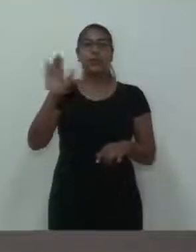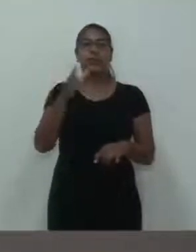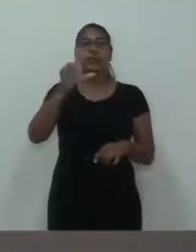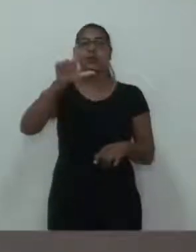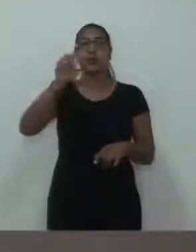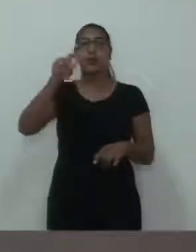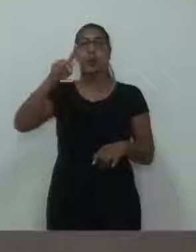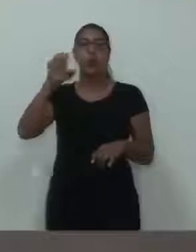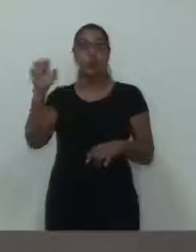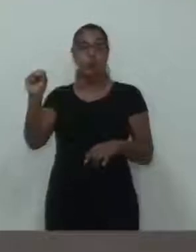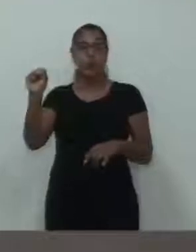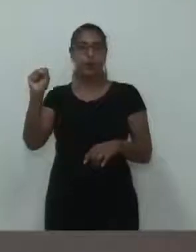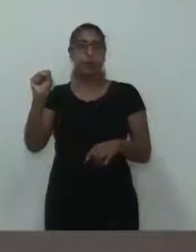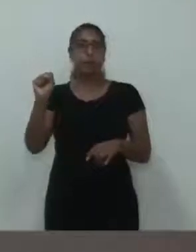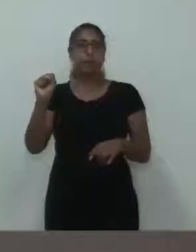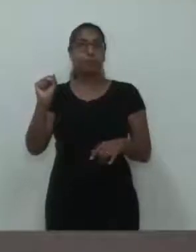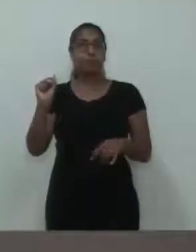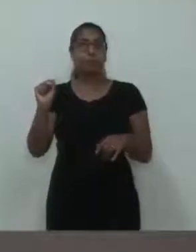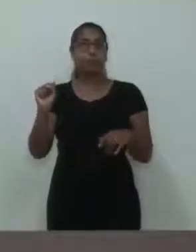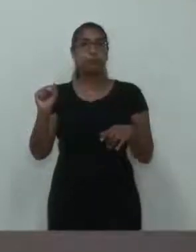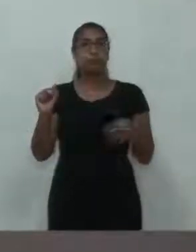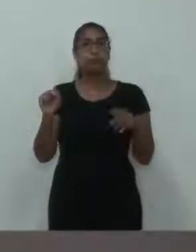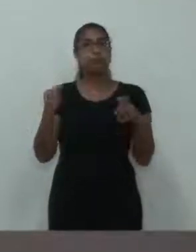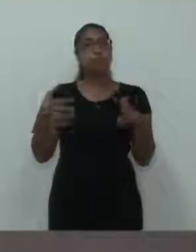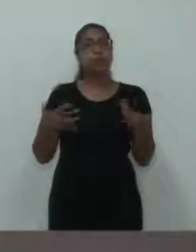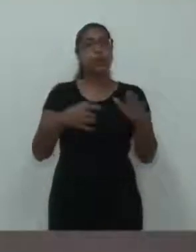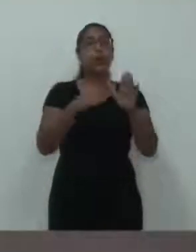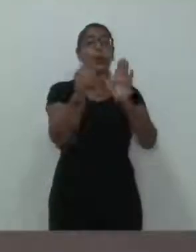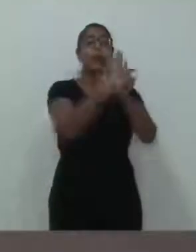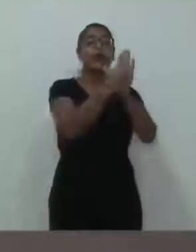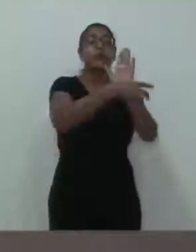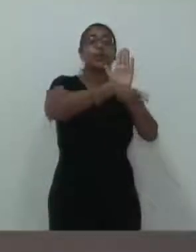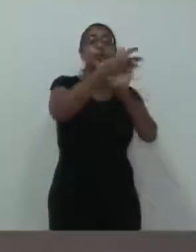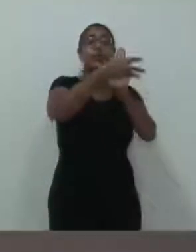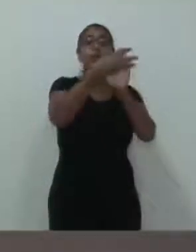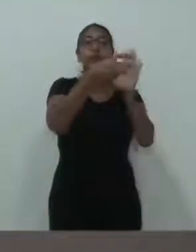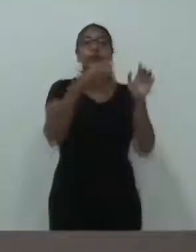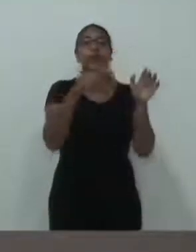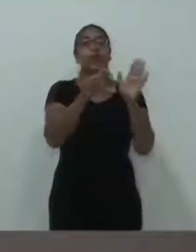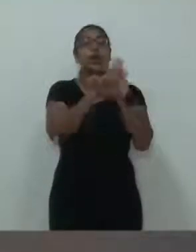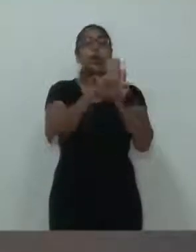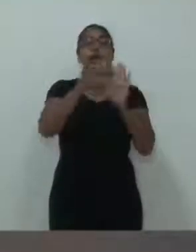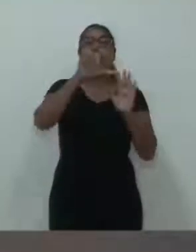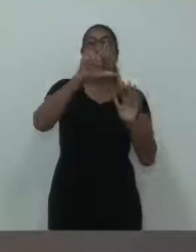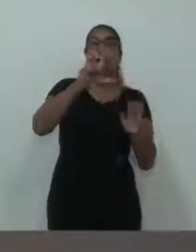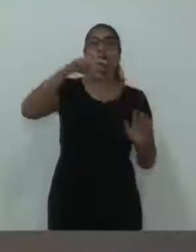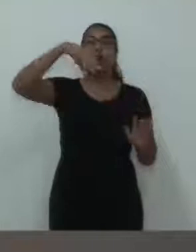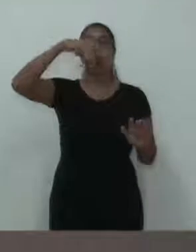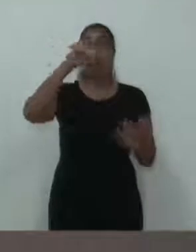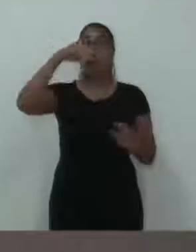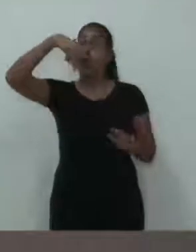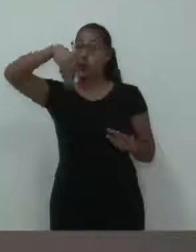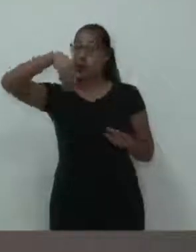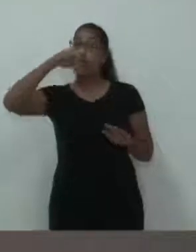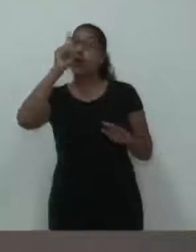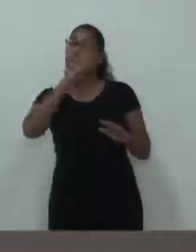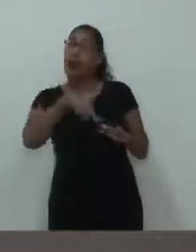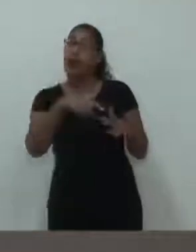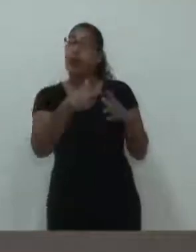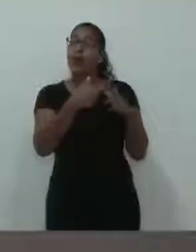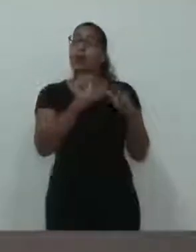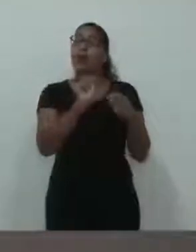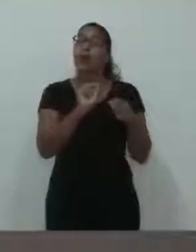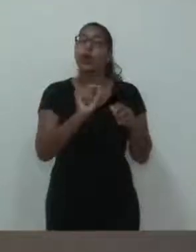final, de qualquer forma, o que parece a aplicação do parágrafo terceiro da LOM é para os casos em que não há qualquer impedimento